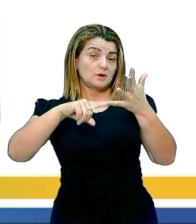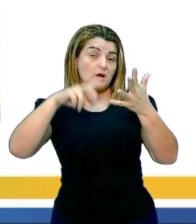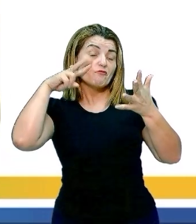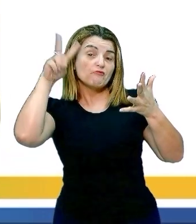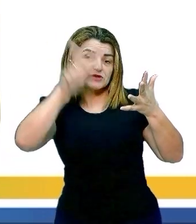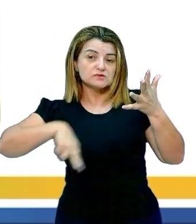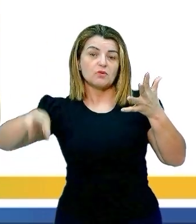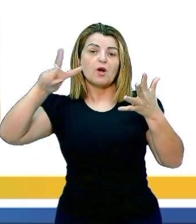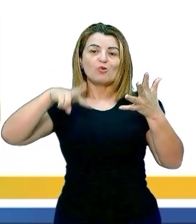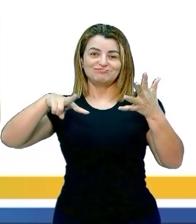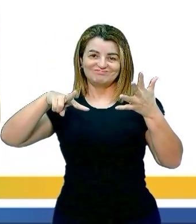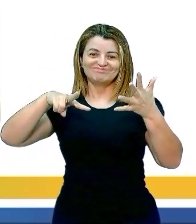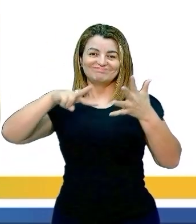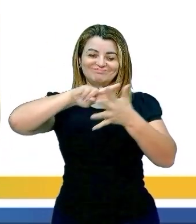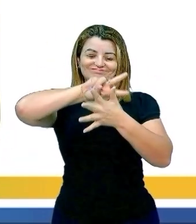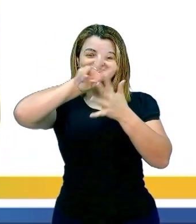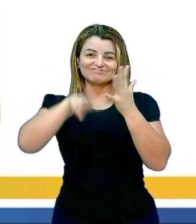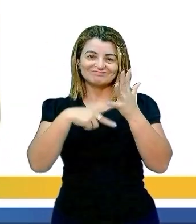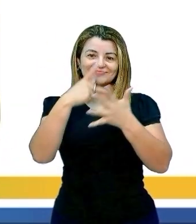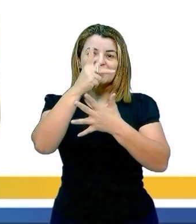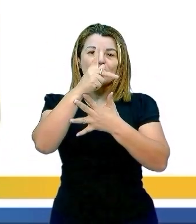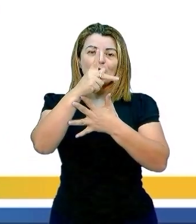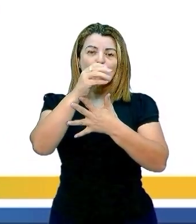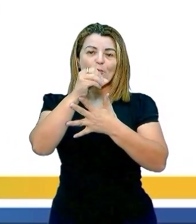visual. Vamos adiante.